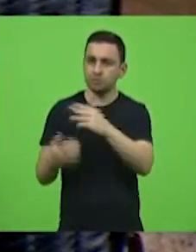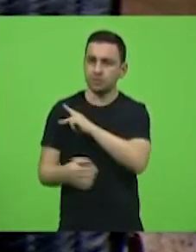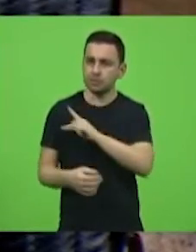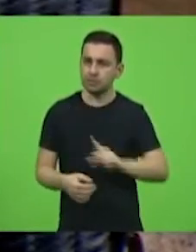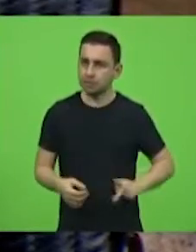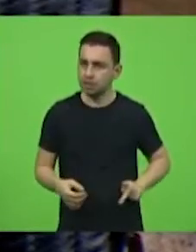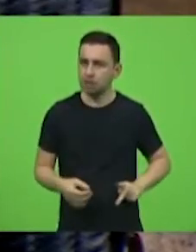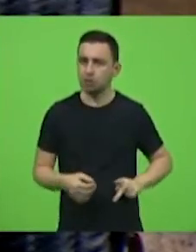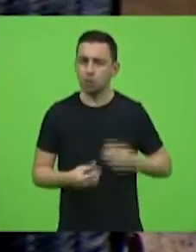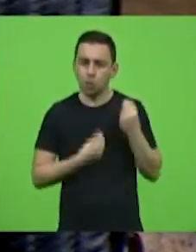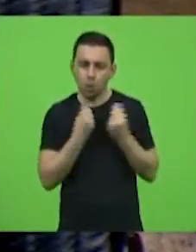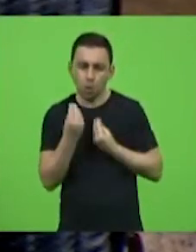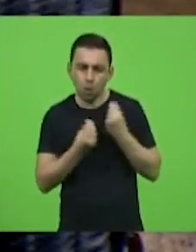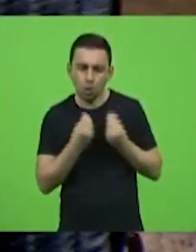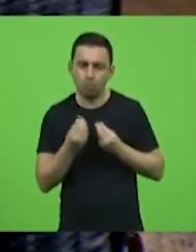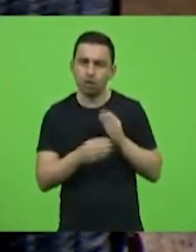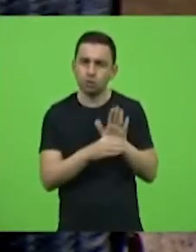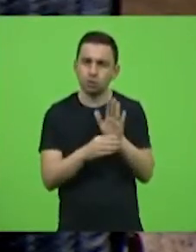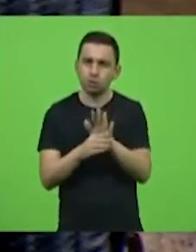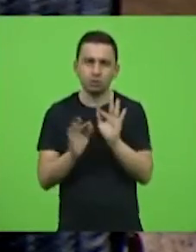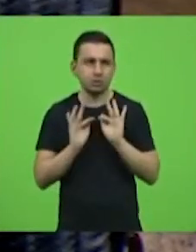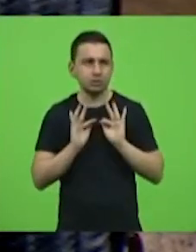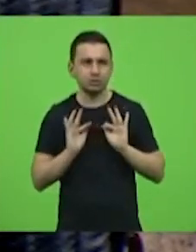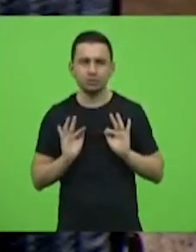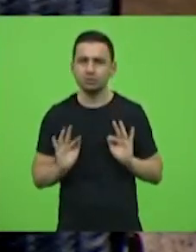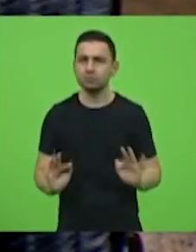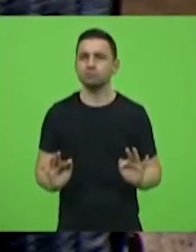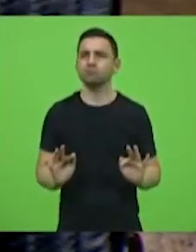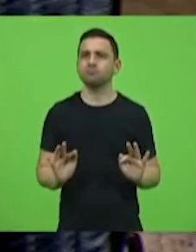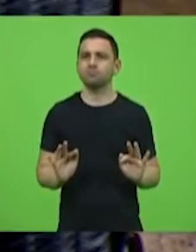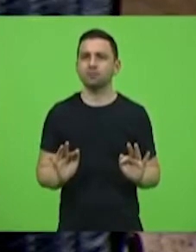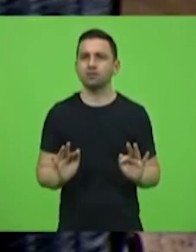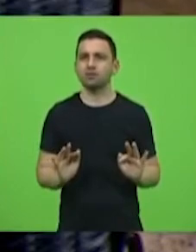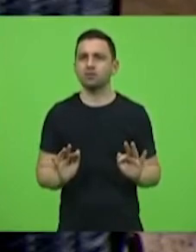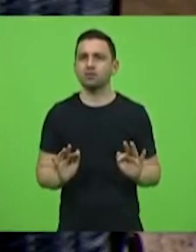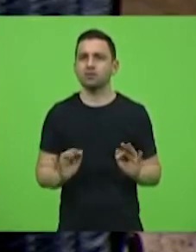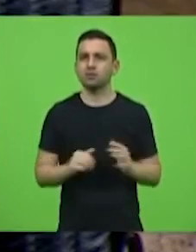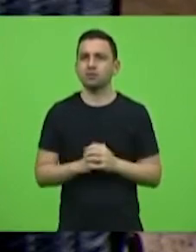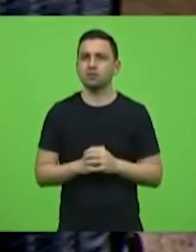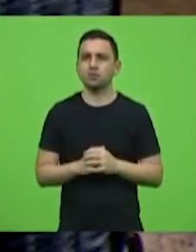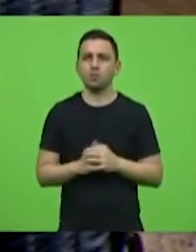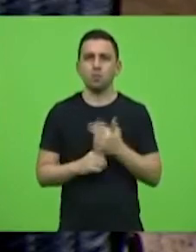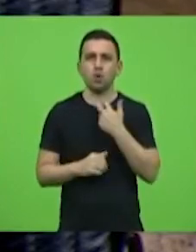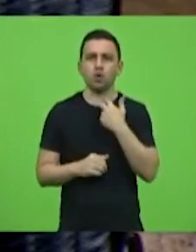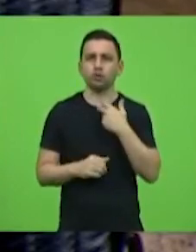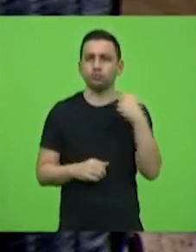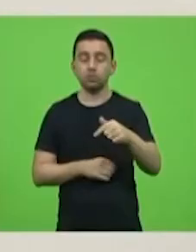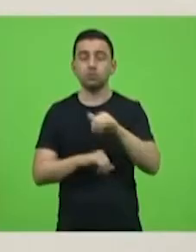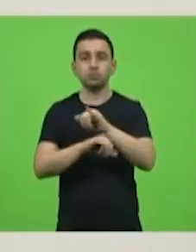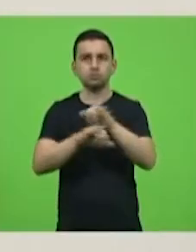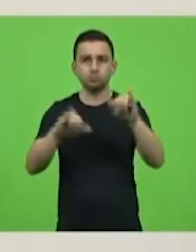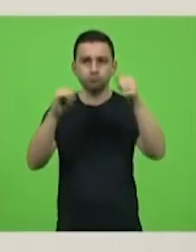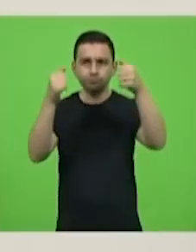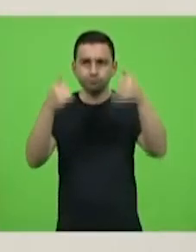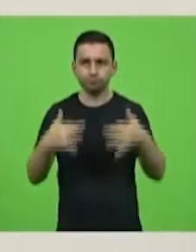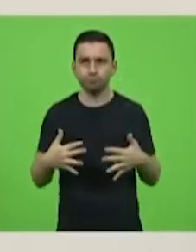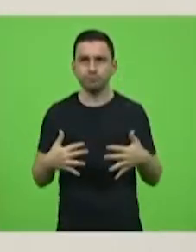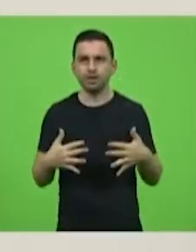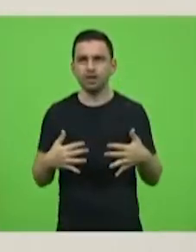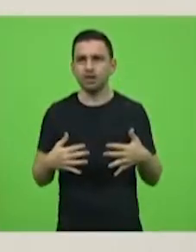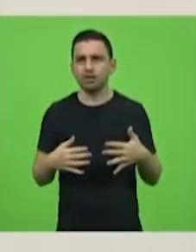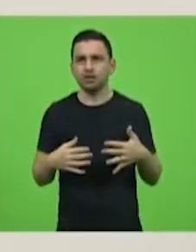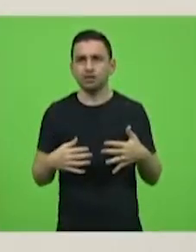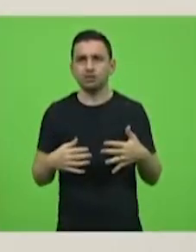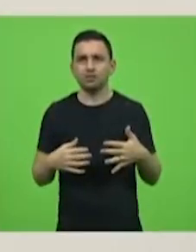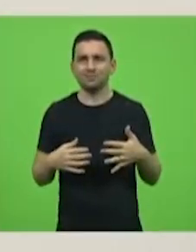lidar com as pessoas, a sua simplicidade. E ninguém joga pedra em árvore que não dá fruto. Ninguém será